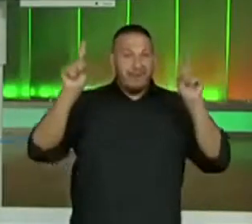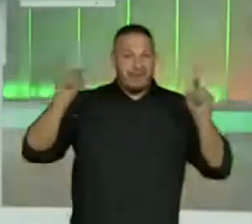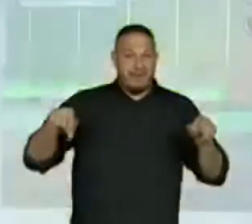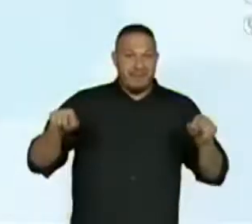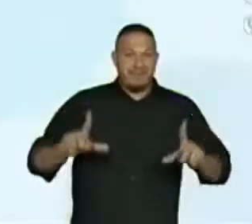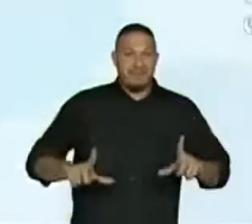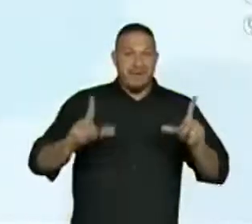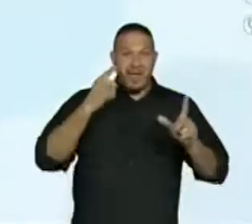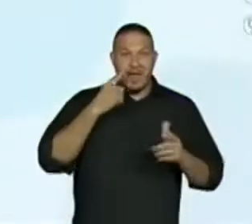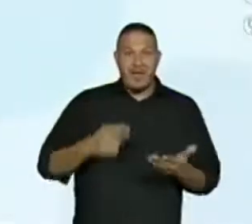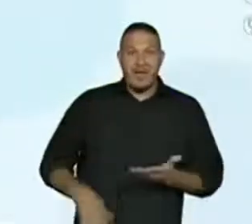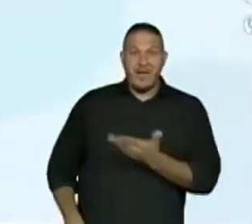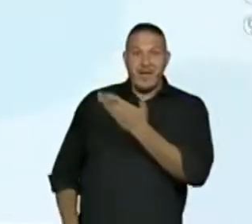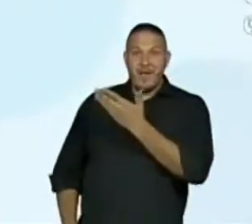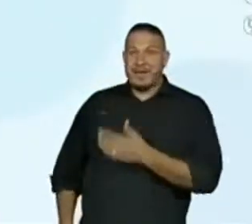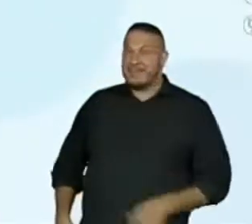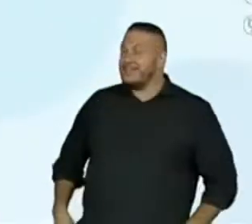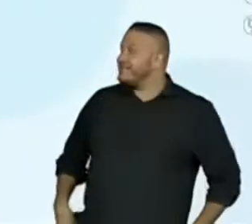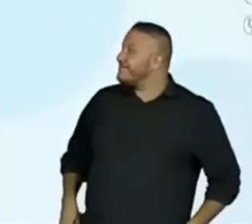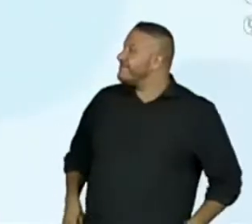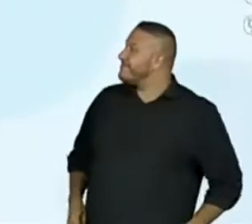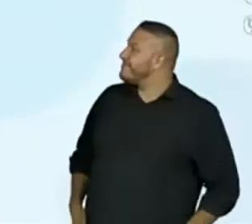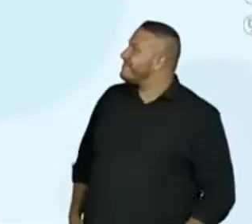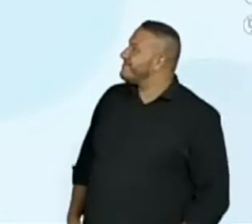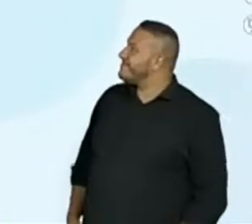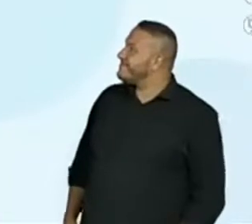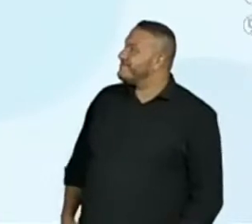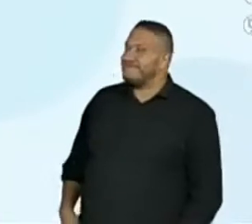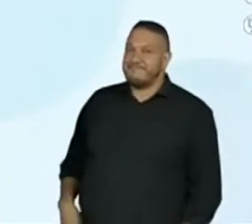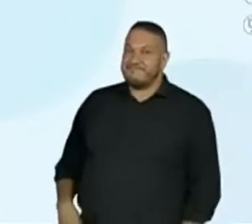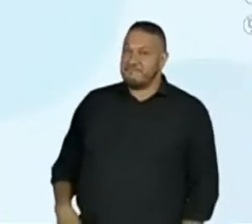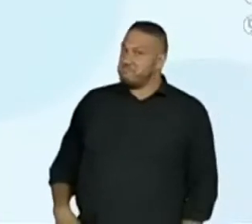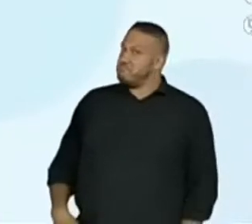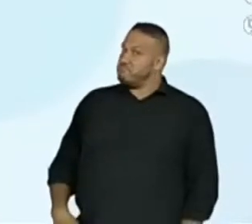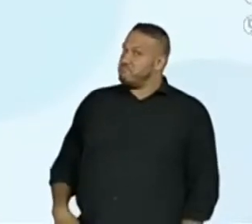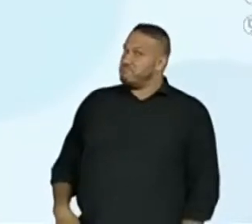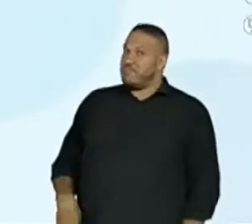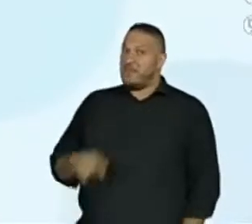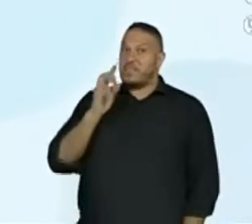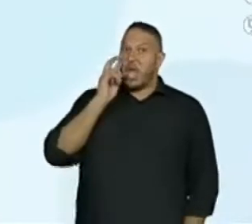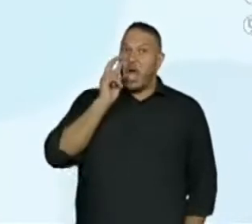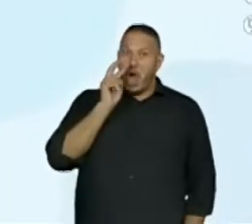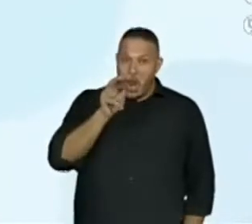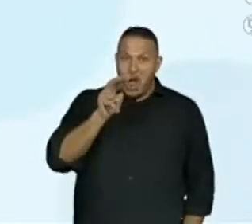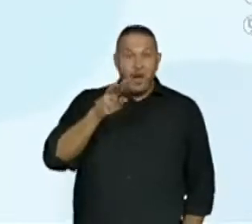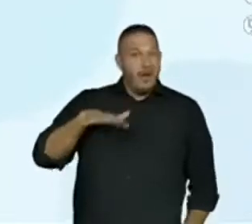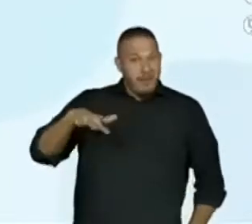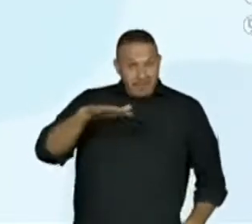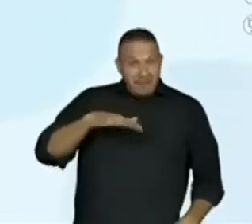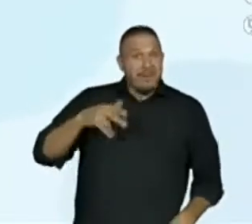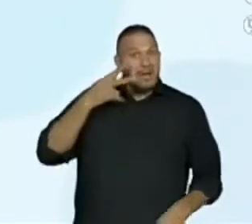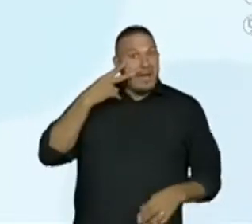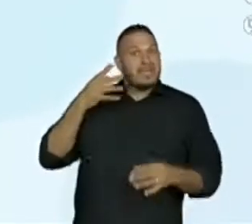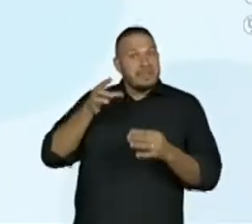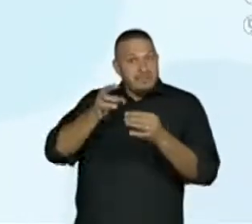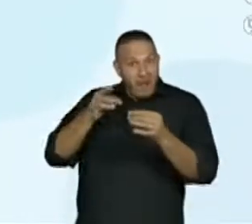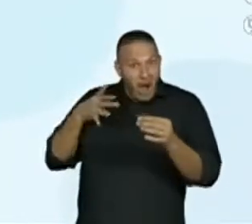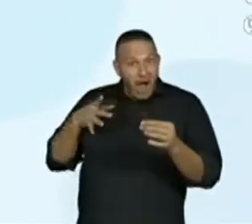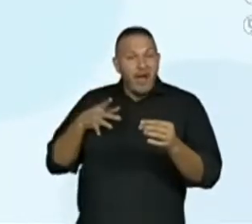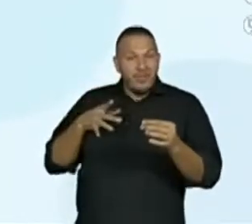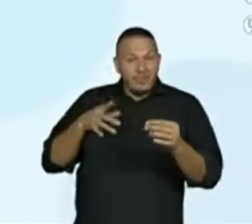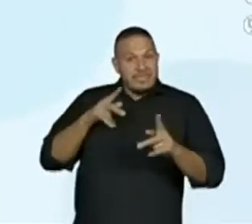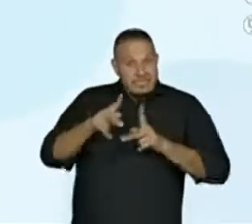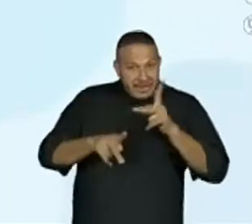olhem para o céu e de acordo com a perspectiva indígena de povos indígenas